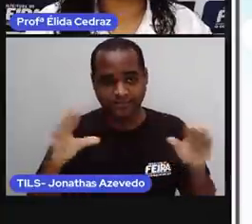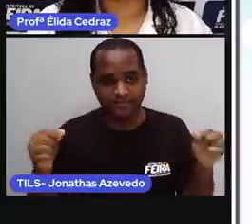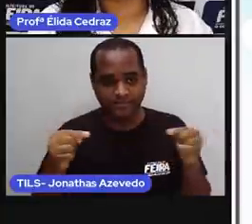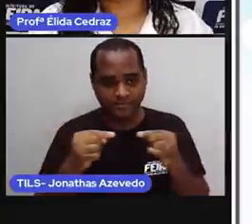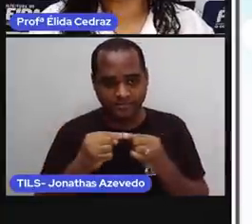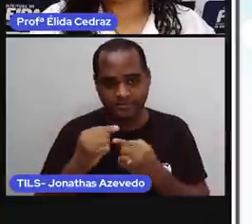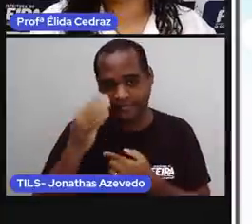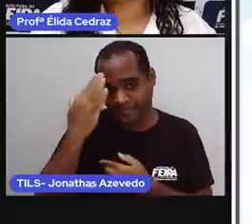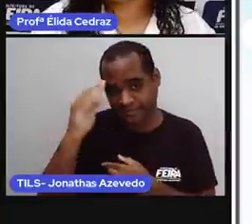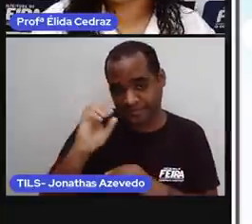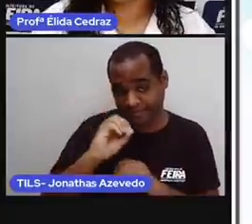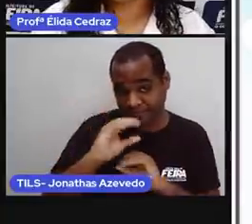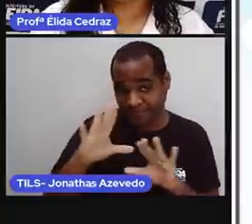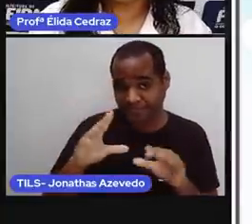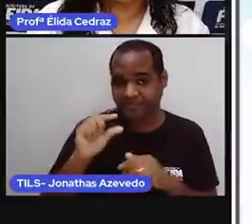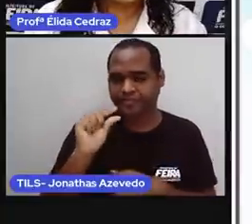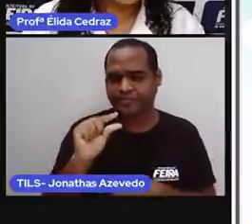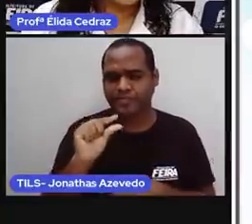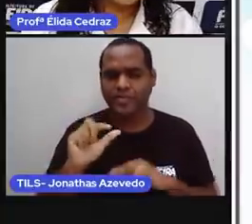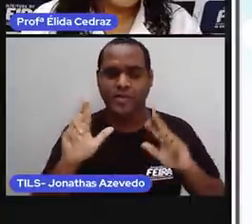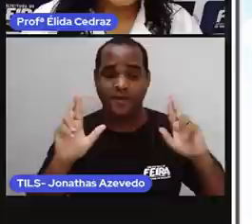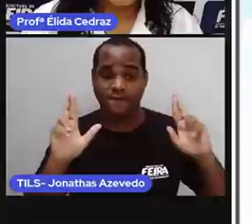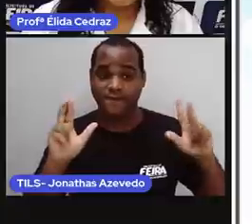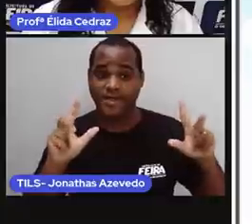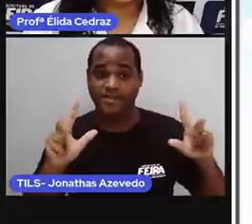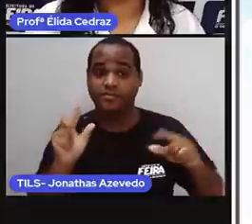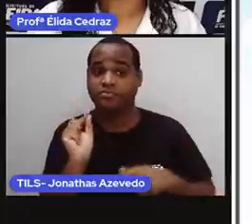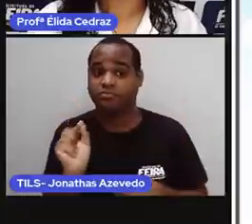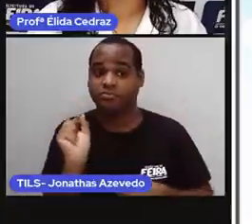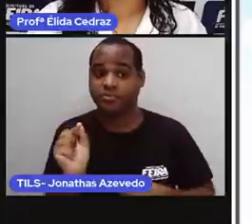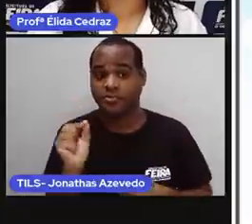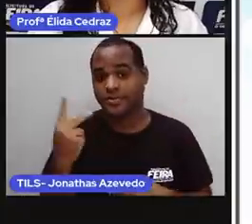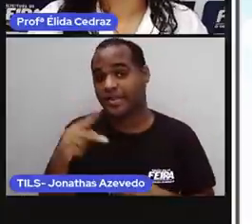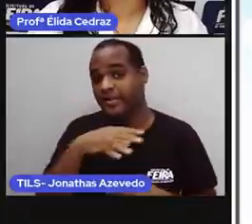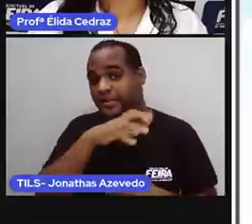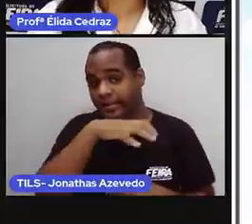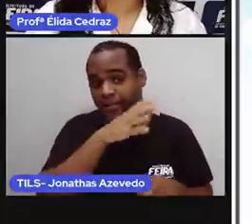entre os animais domésticos e os animais silvestres.